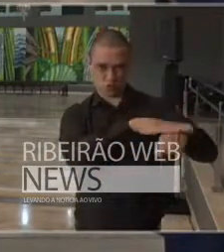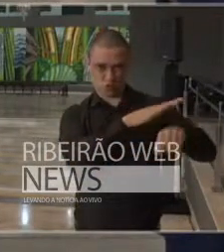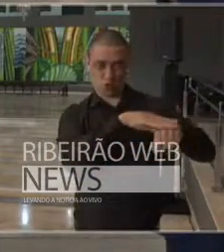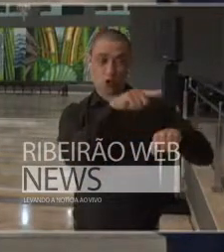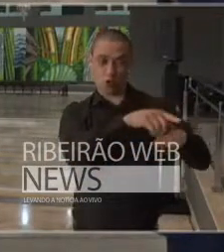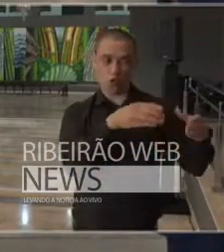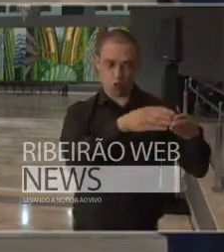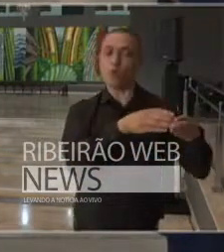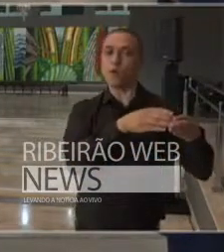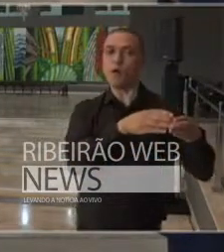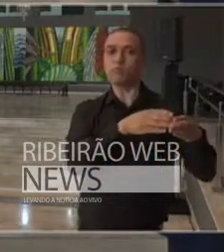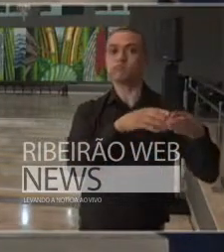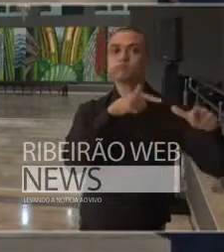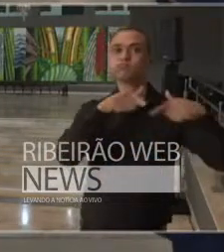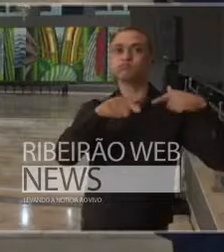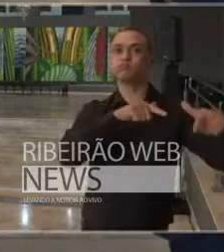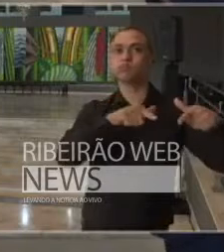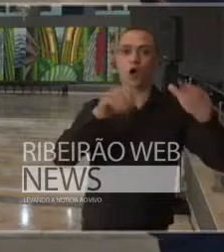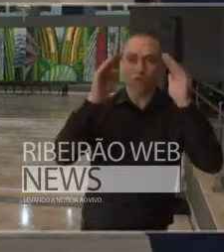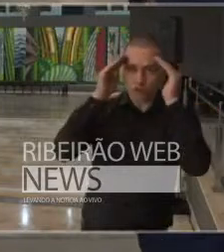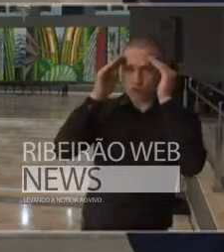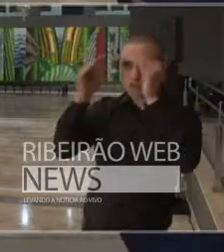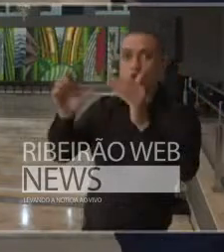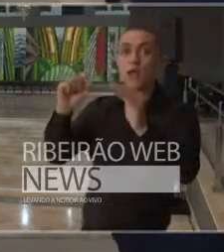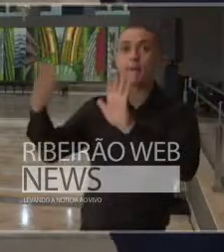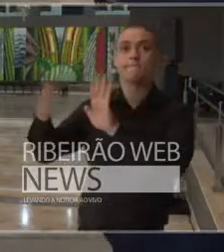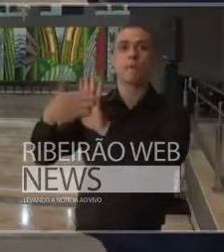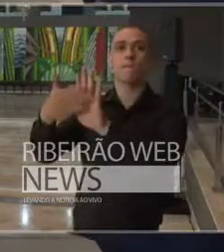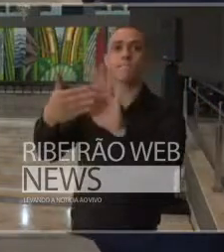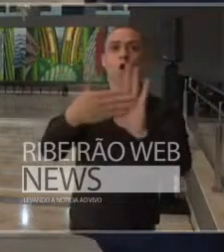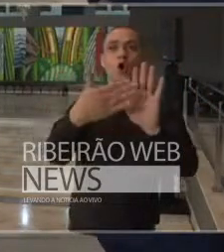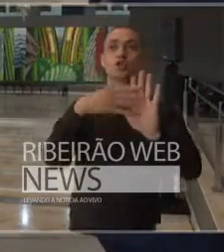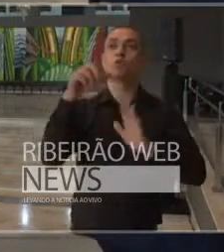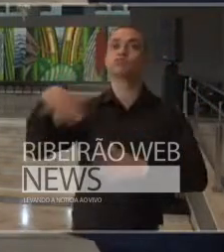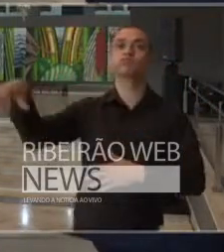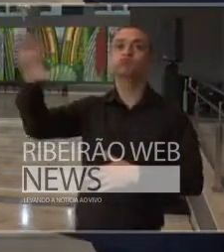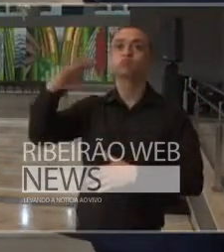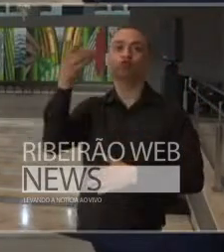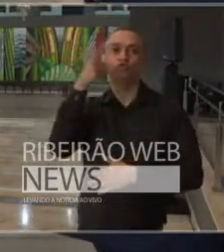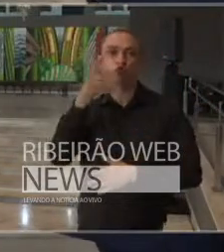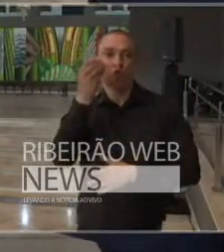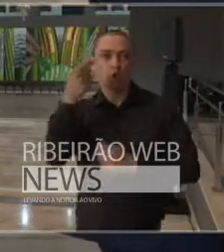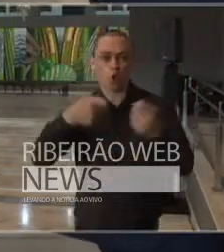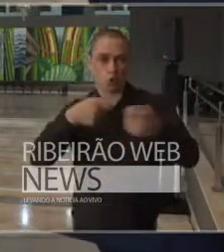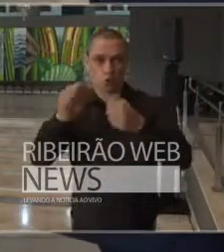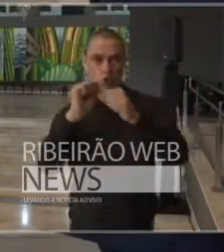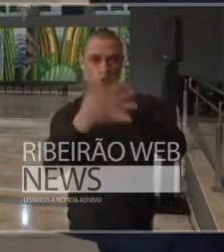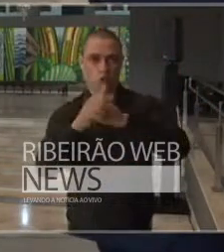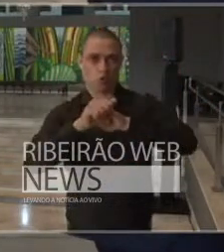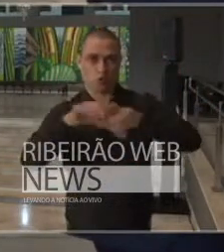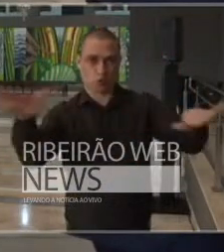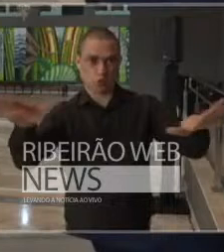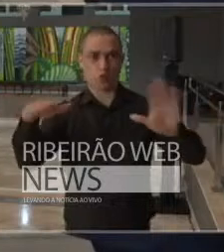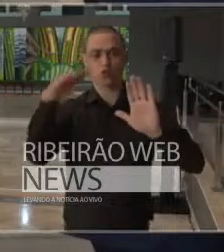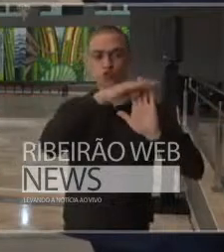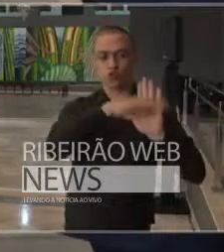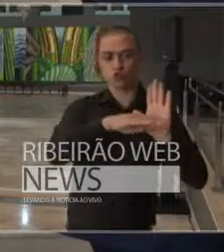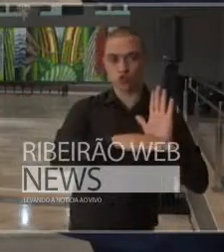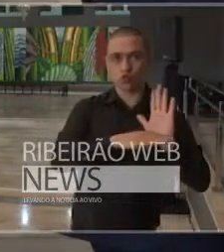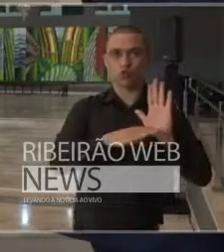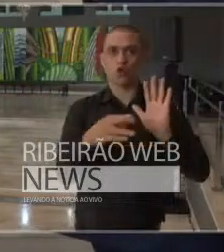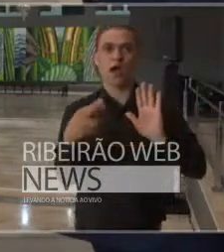em função das propostas que coloca para o controle da pandemia as medidas